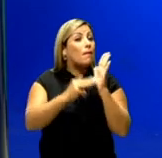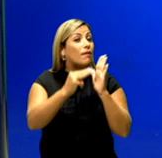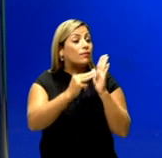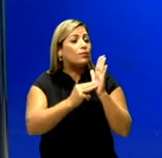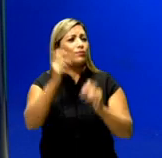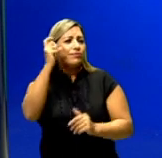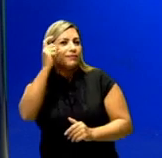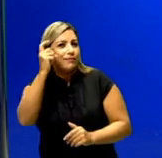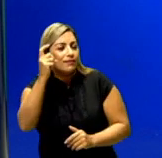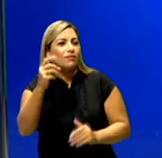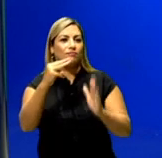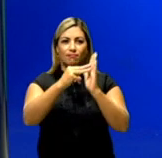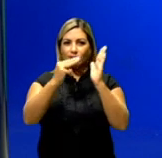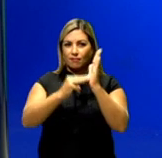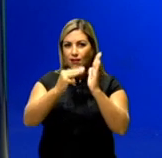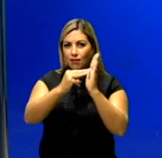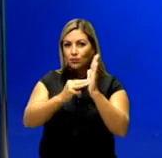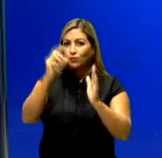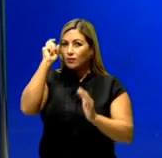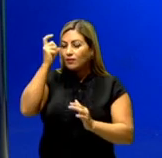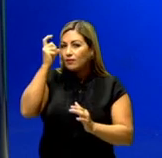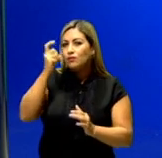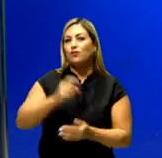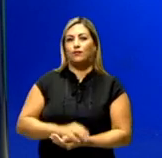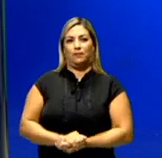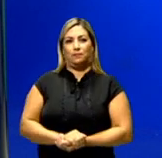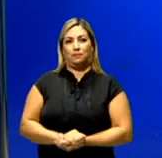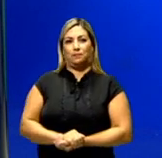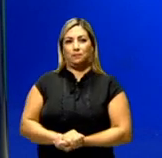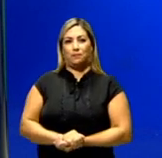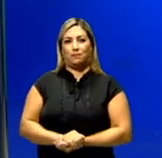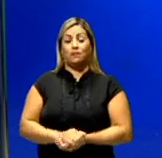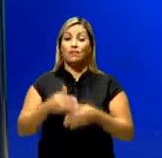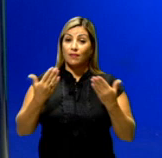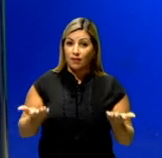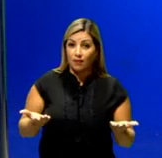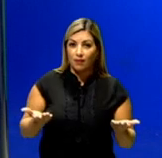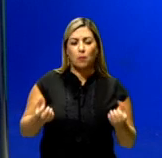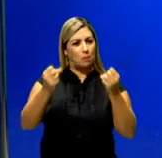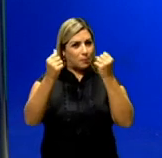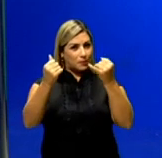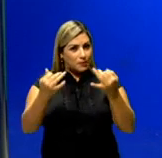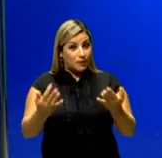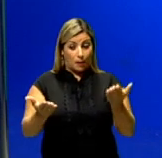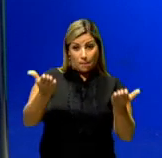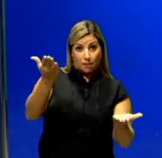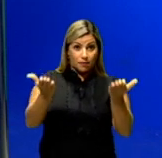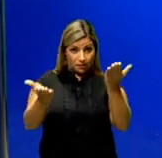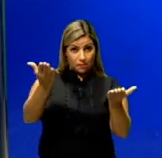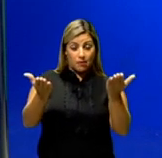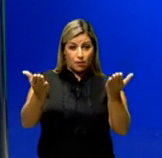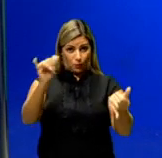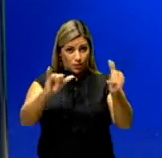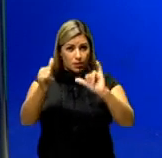método utilizado hoje será o método de tentativa. Bem, para falar de balanceamento nós